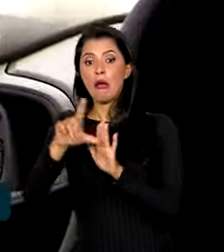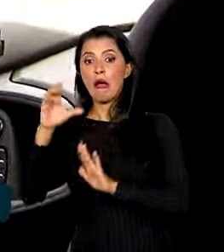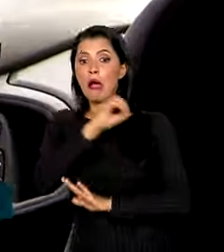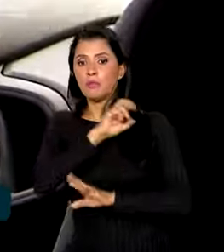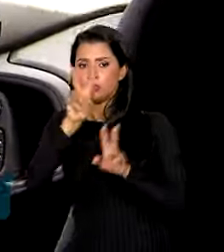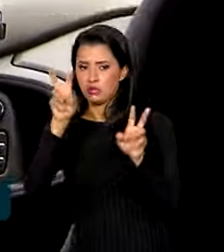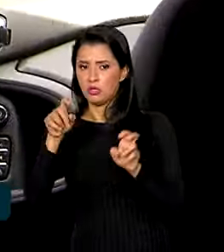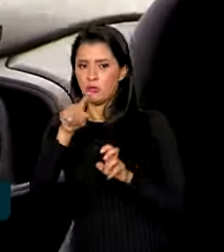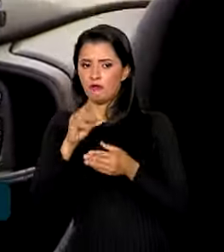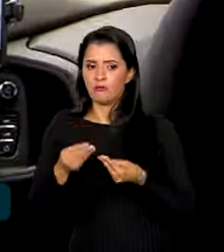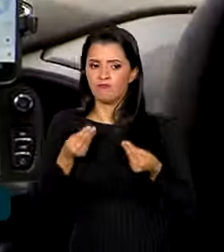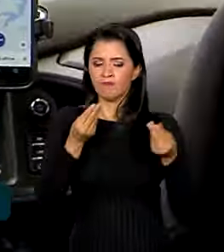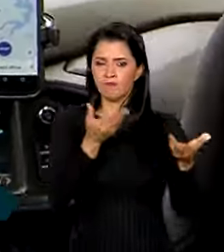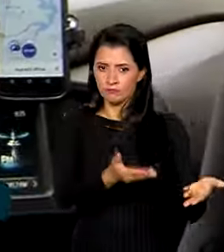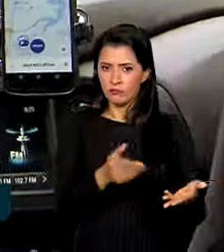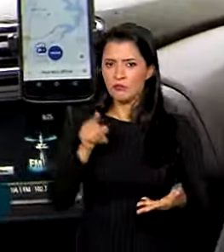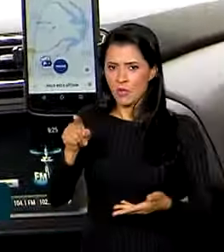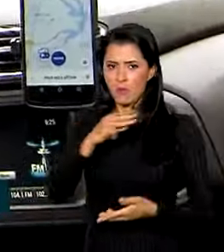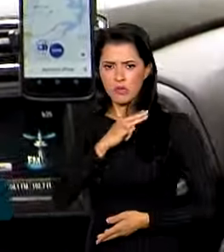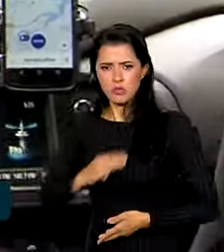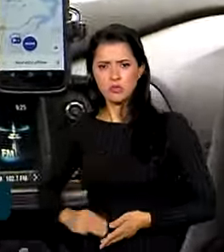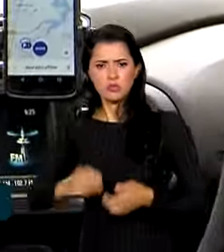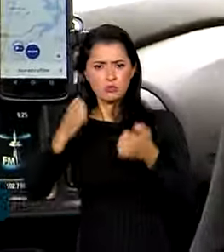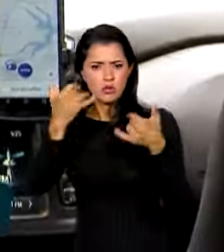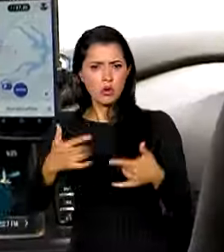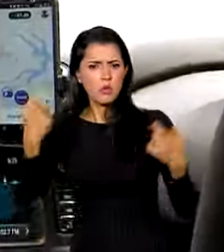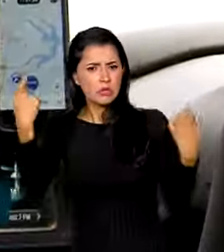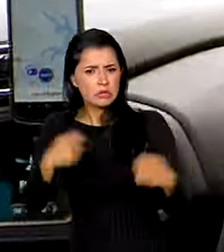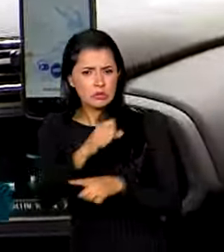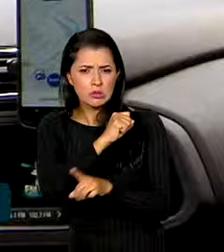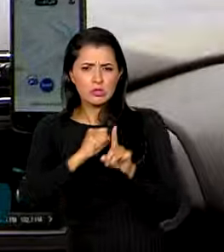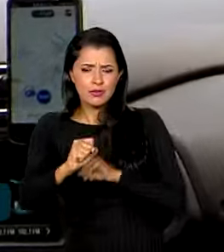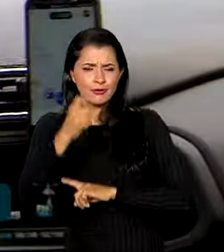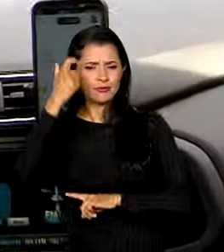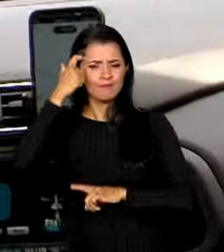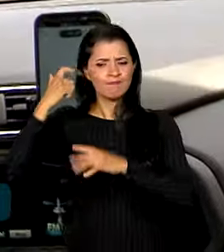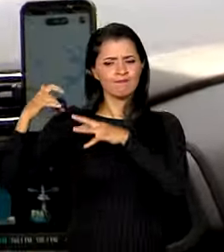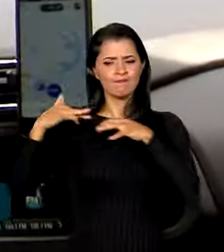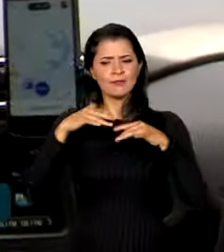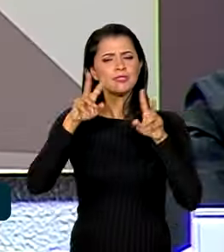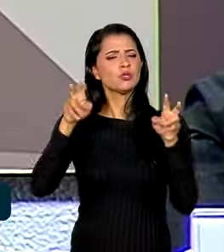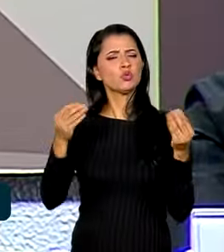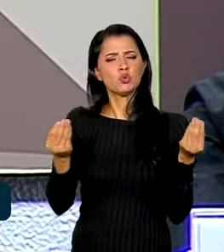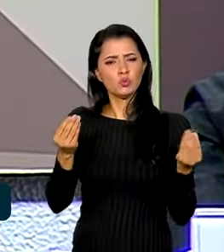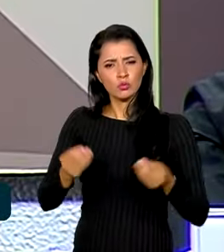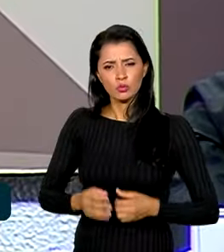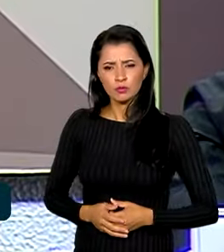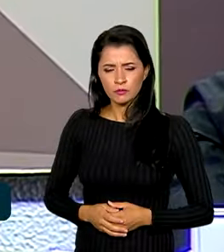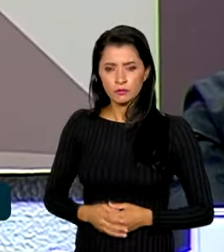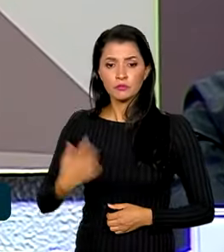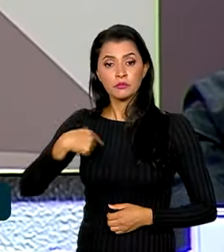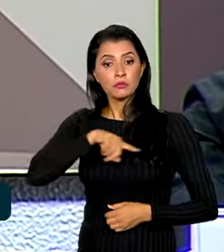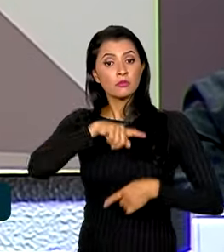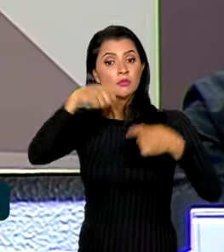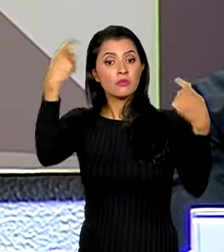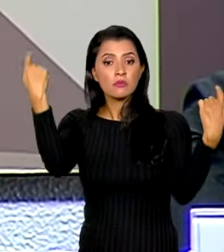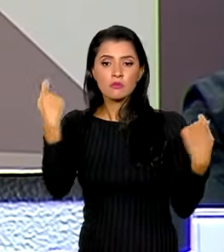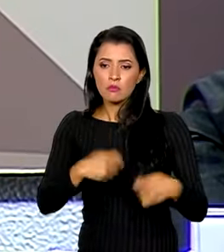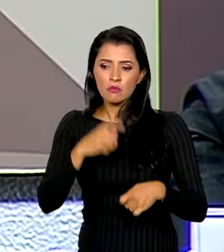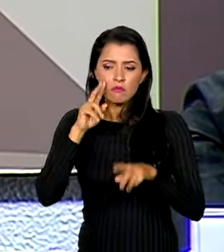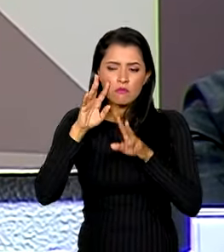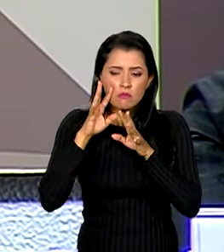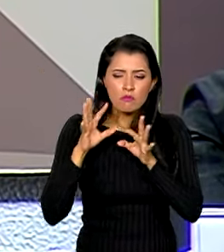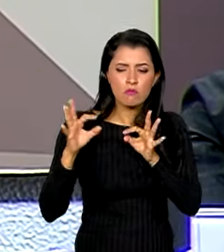Segundo o ministro, é preciso que a sociedade faça uma reflexão sobre o assunto. Nós precisamos cuidar da qualidade